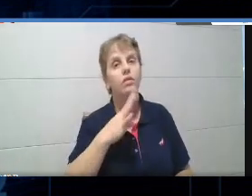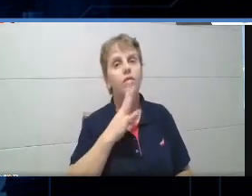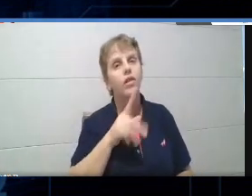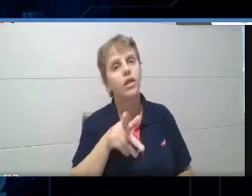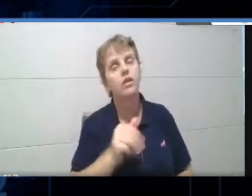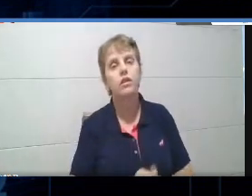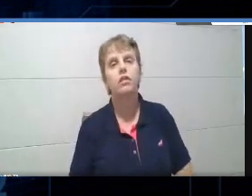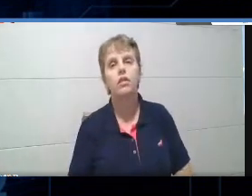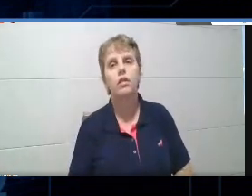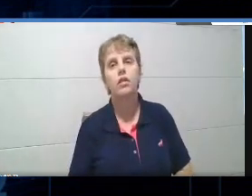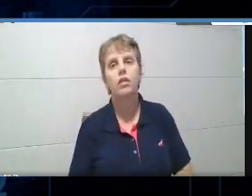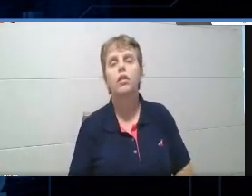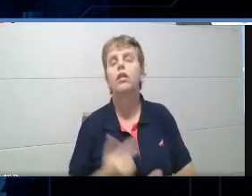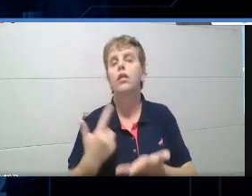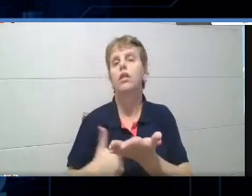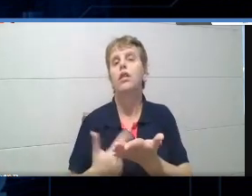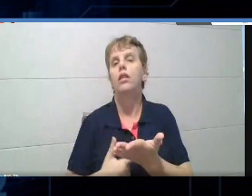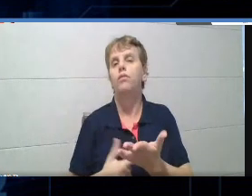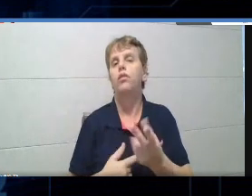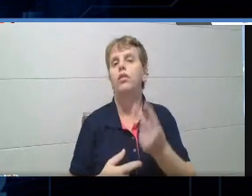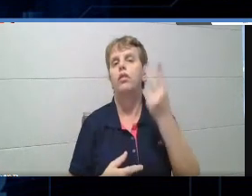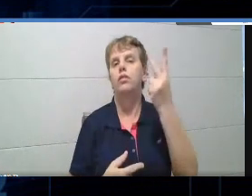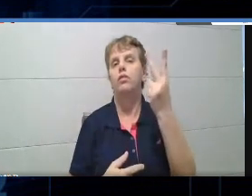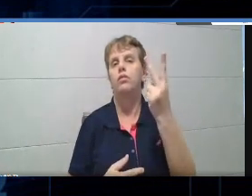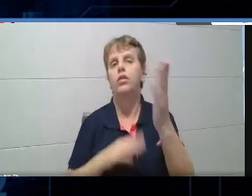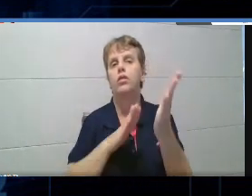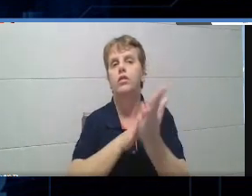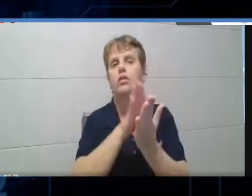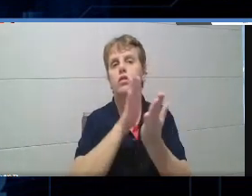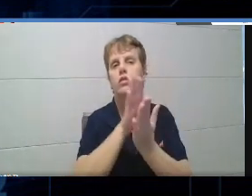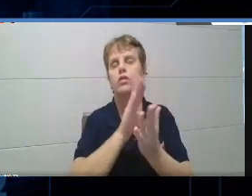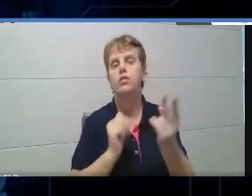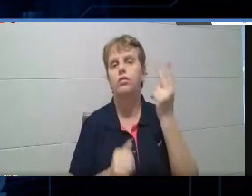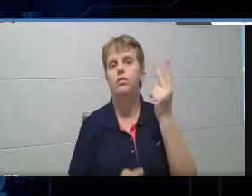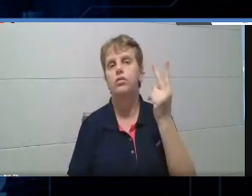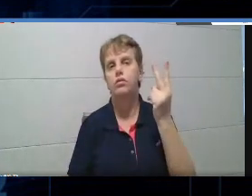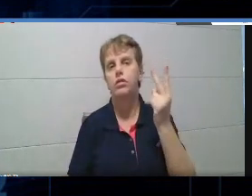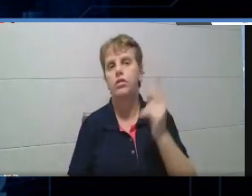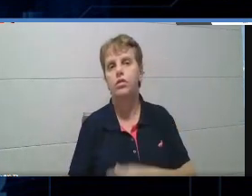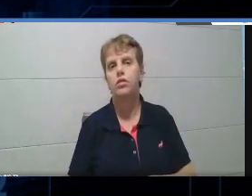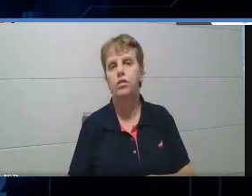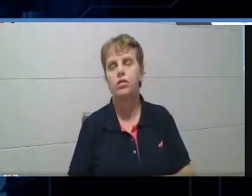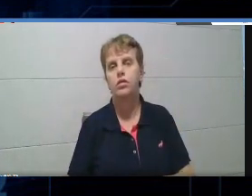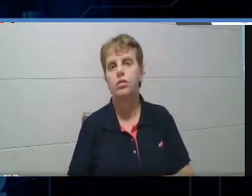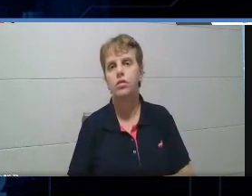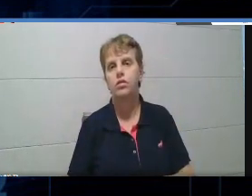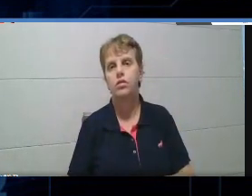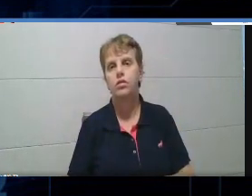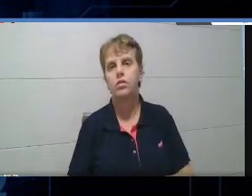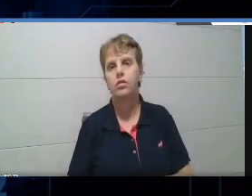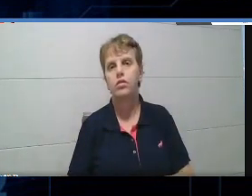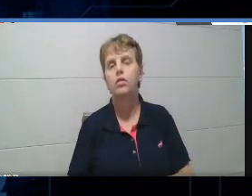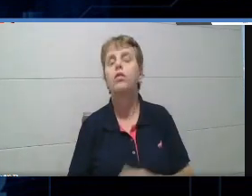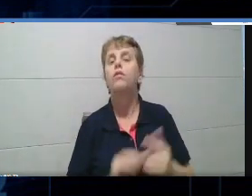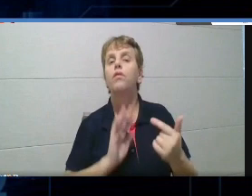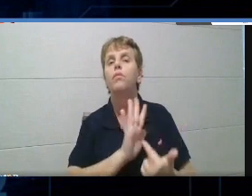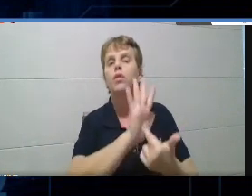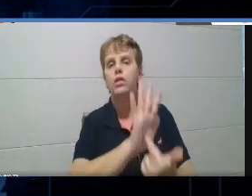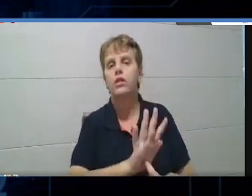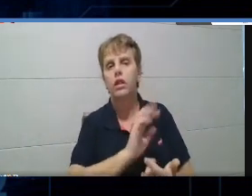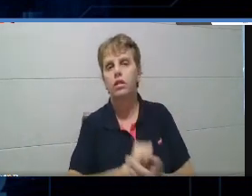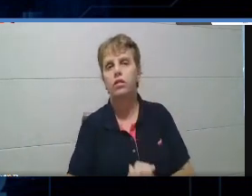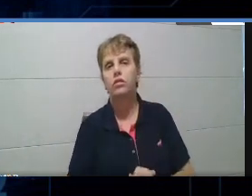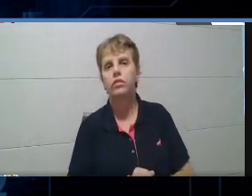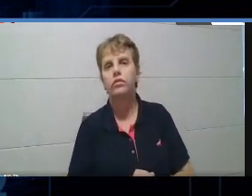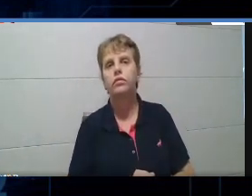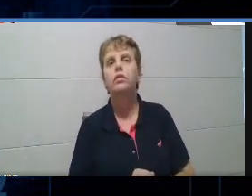ele tem duas versões, eu vou até interromper aqui, para a gente, vou mostrar aqui para você, ó, eu